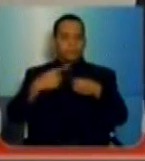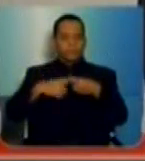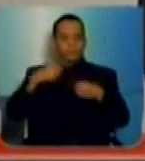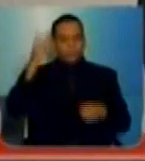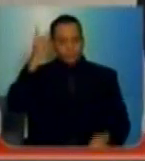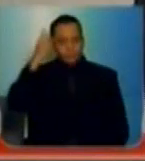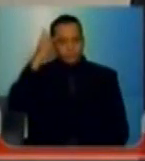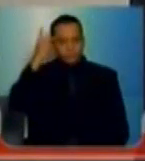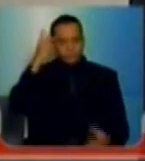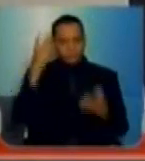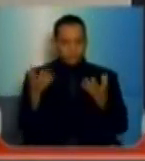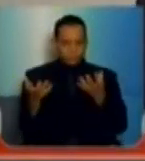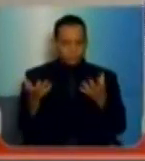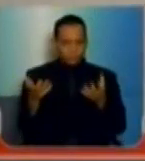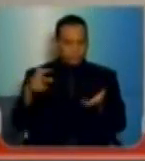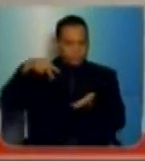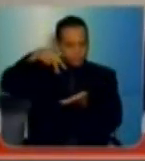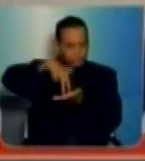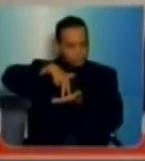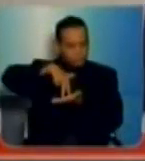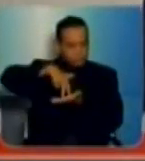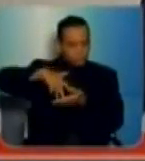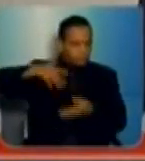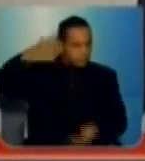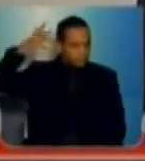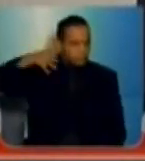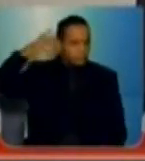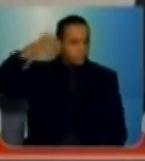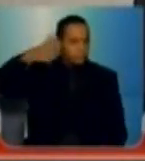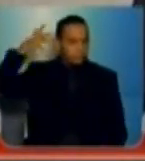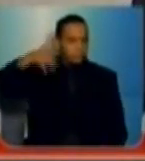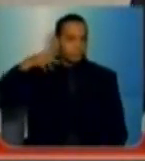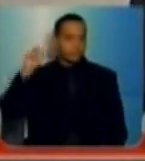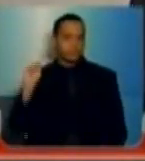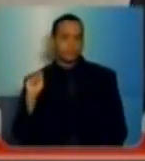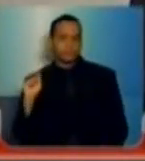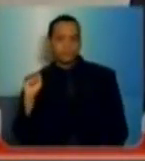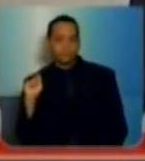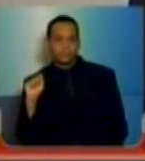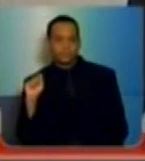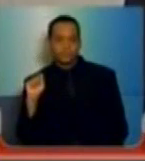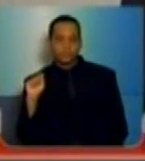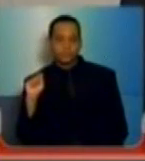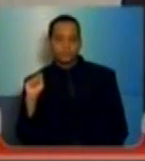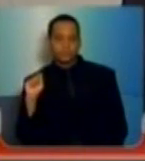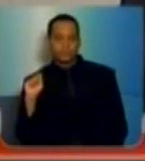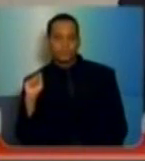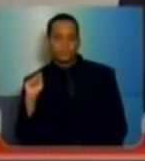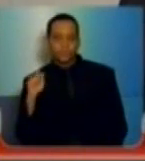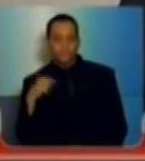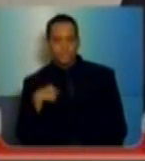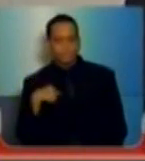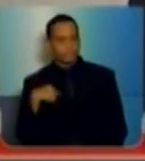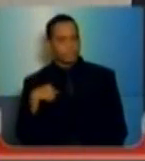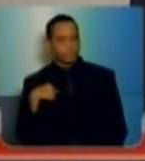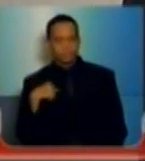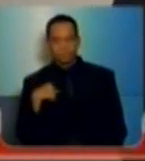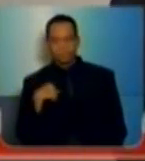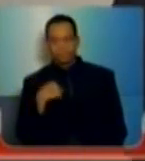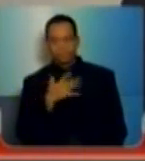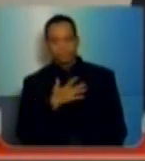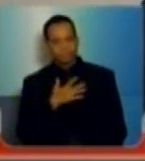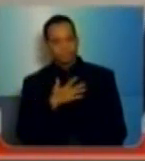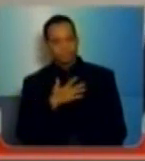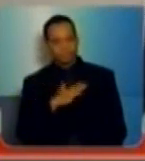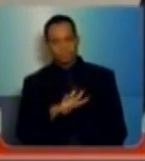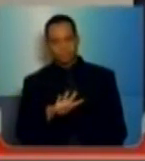Eu volto a esta tribuna no dia de hoje para que manifestaram a minha indignação e o meu